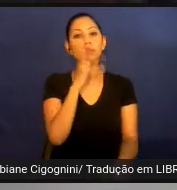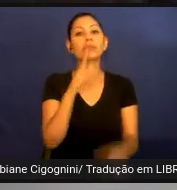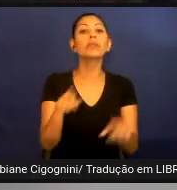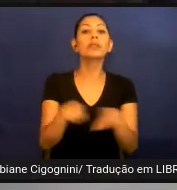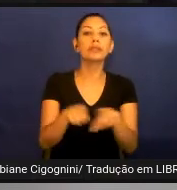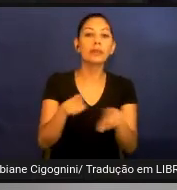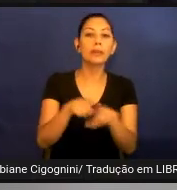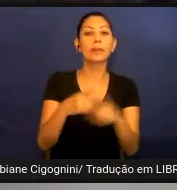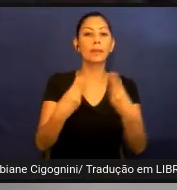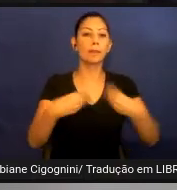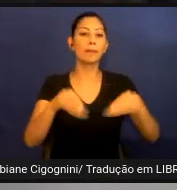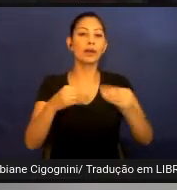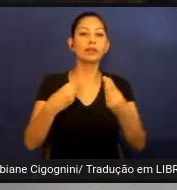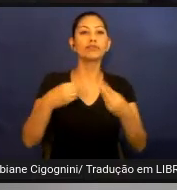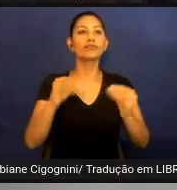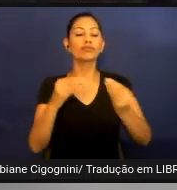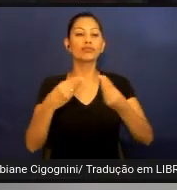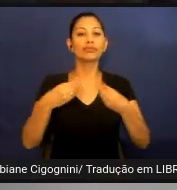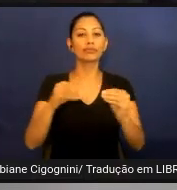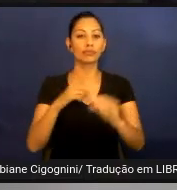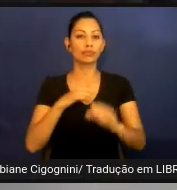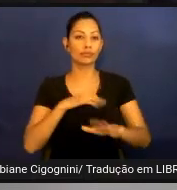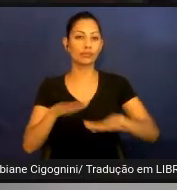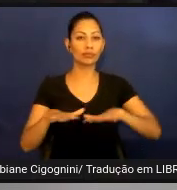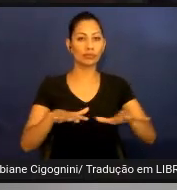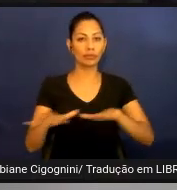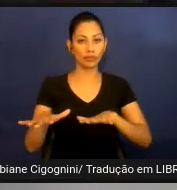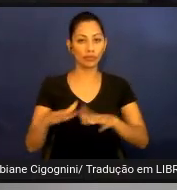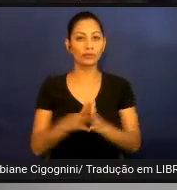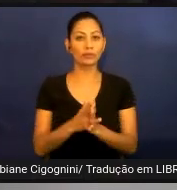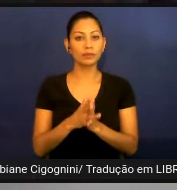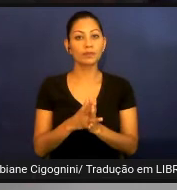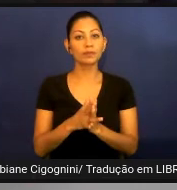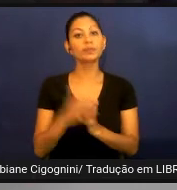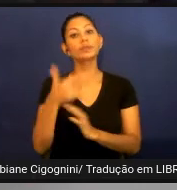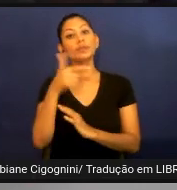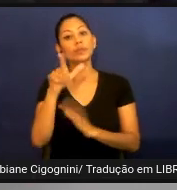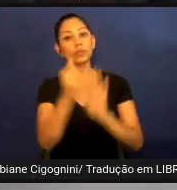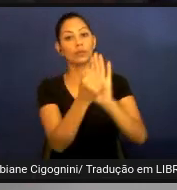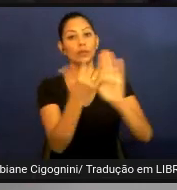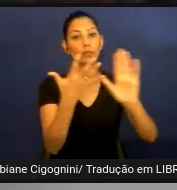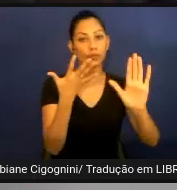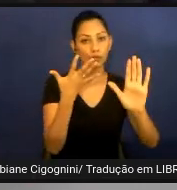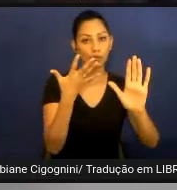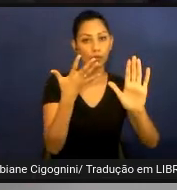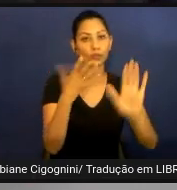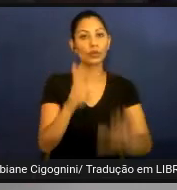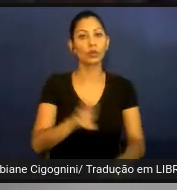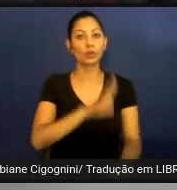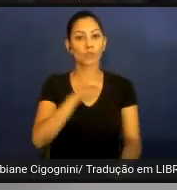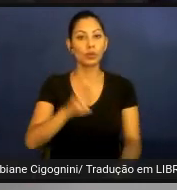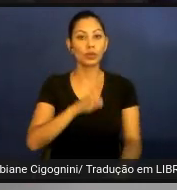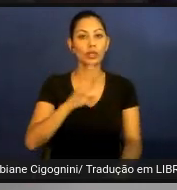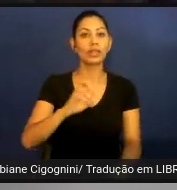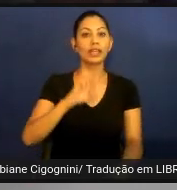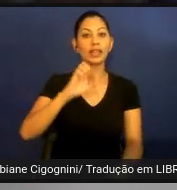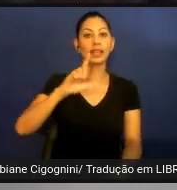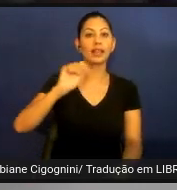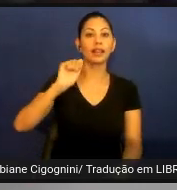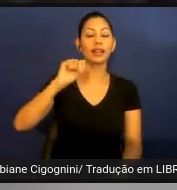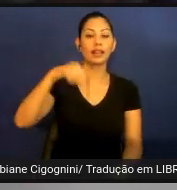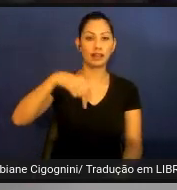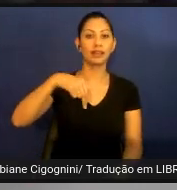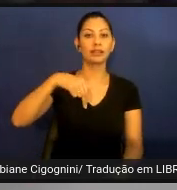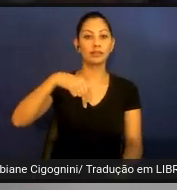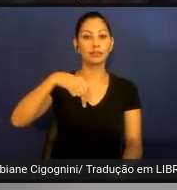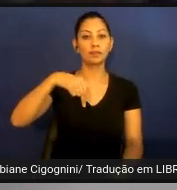fluidez. O outro software que eu encontrado foi o Elan. Este é um